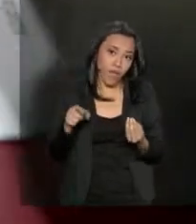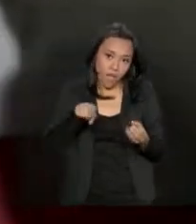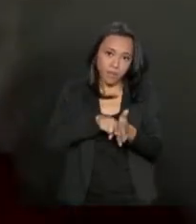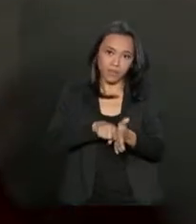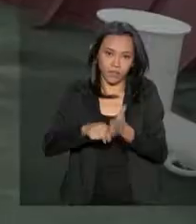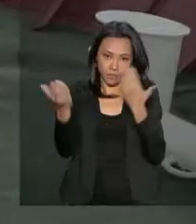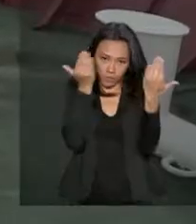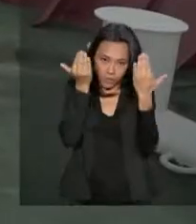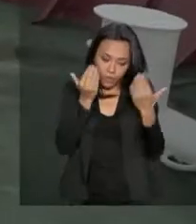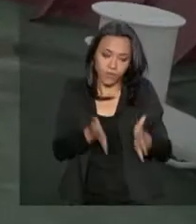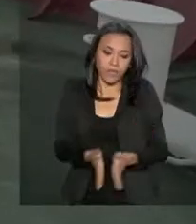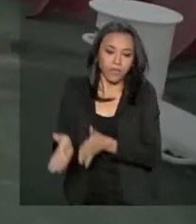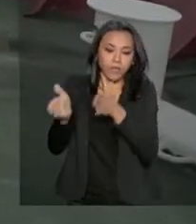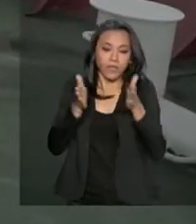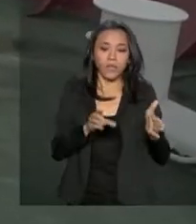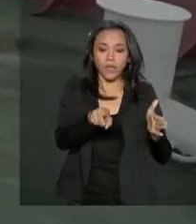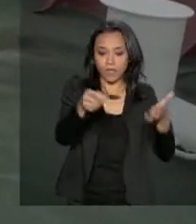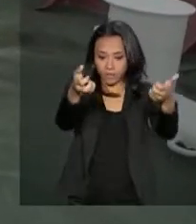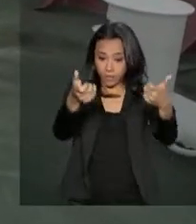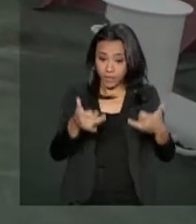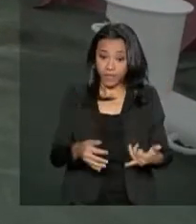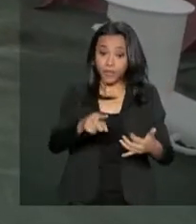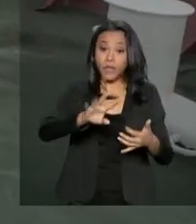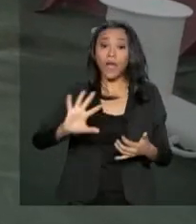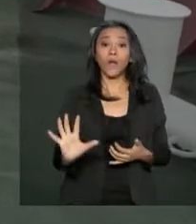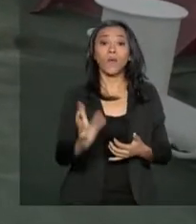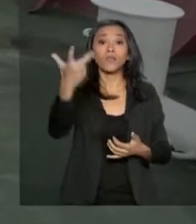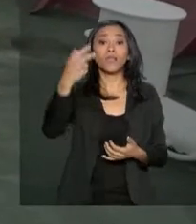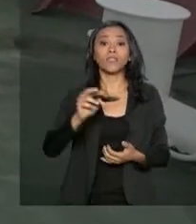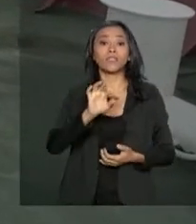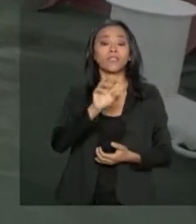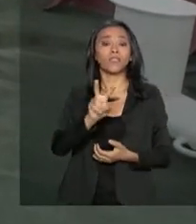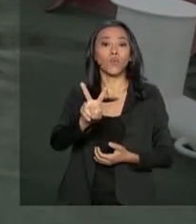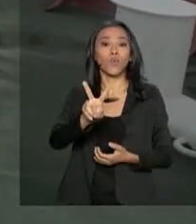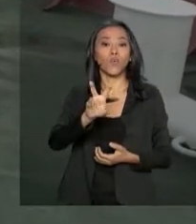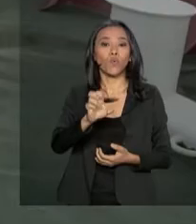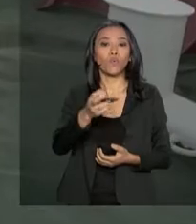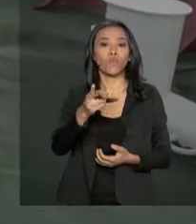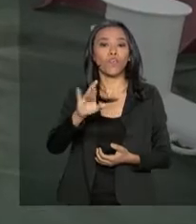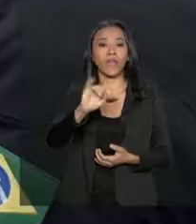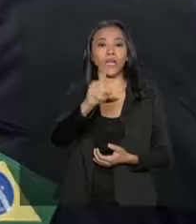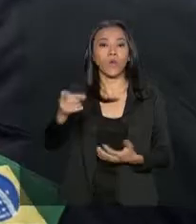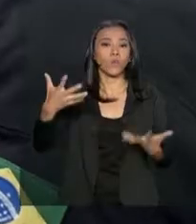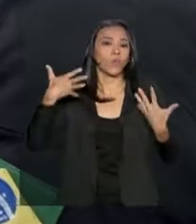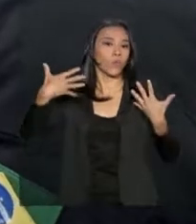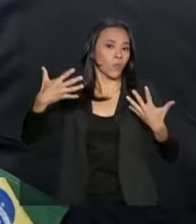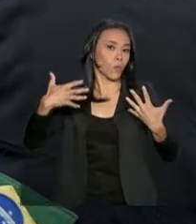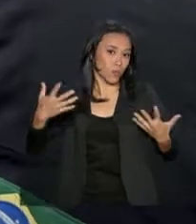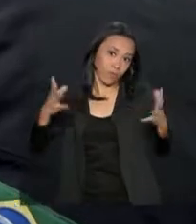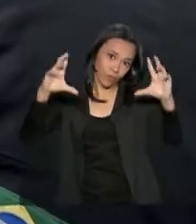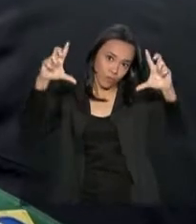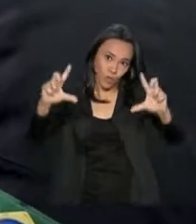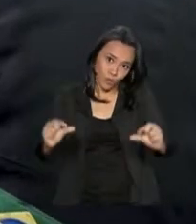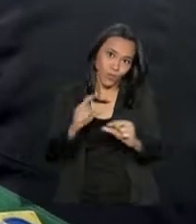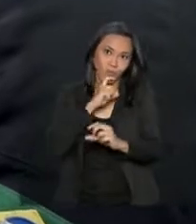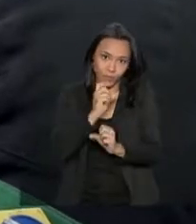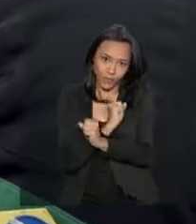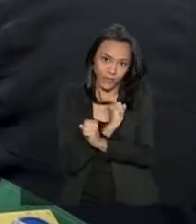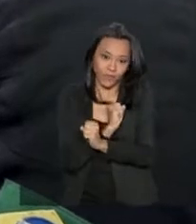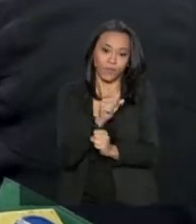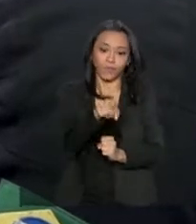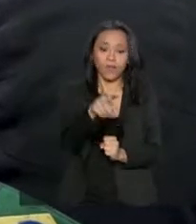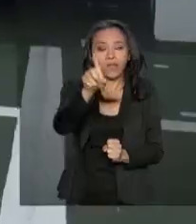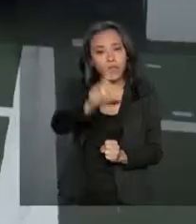científicas acontecem principalmente no verão Antártico, quando as condições são mais amenas. E o clima também é